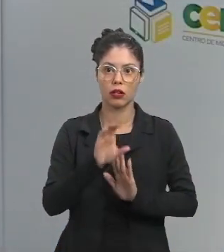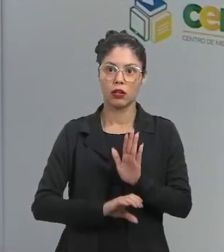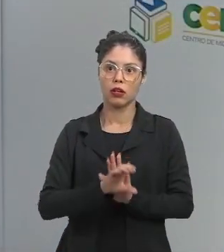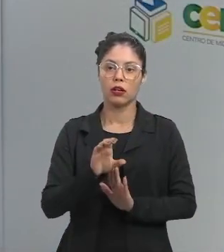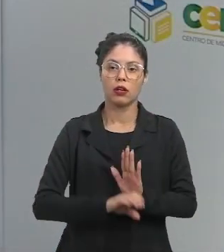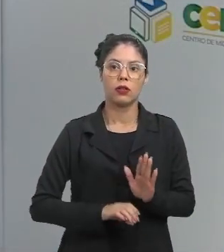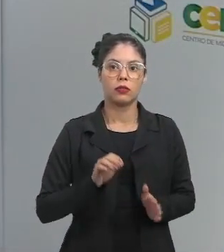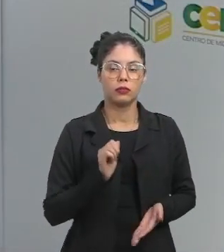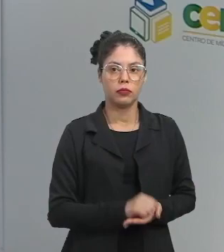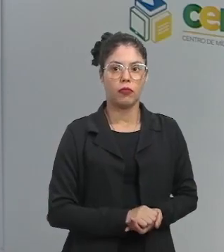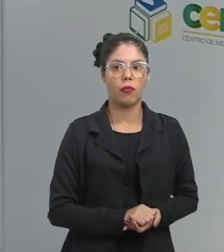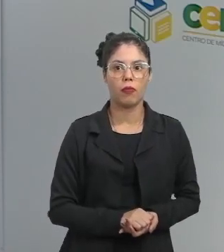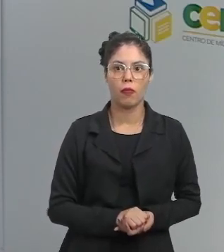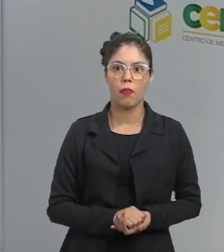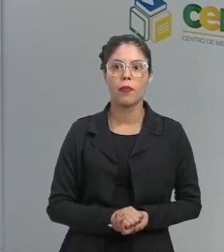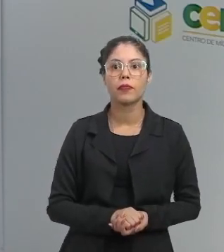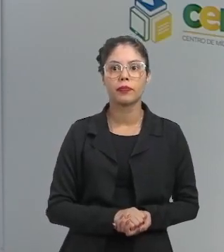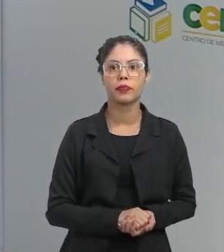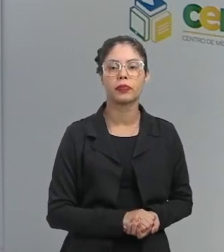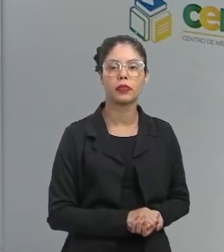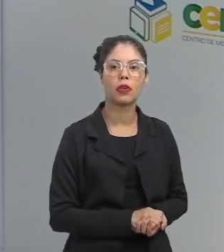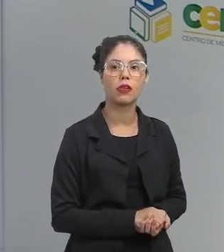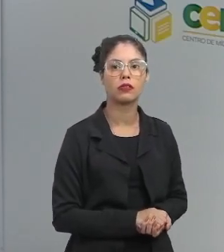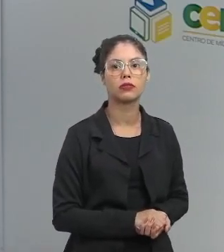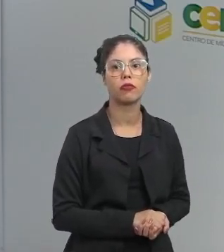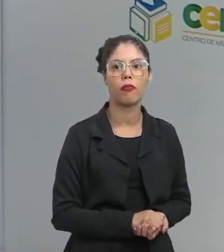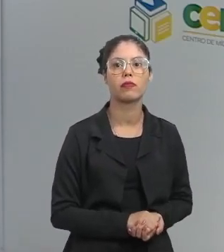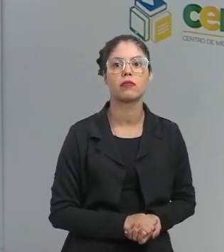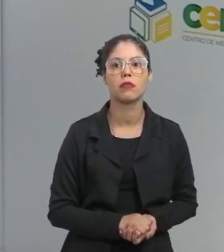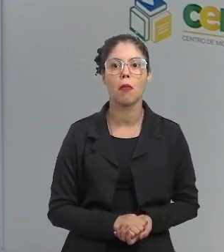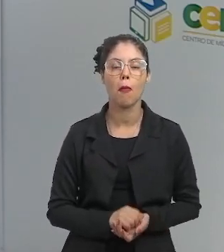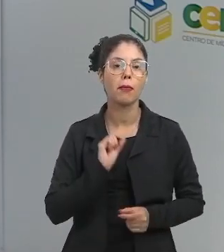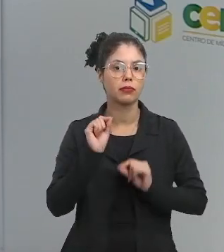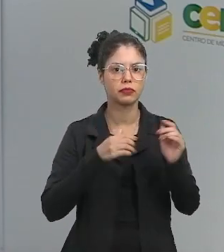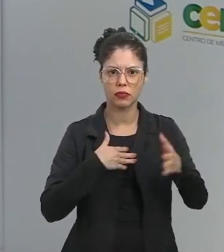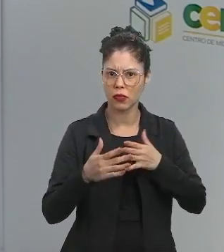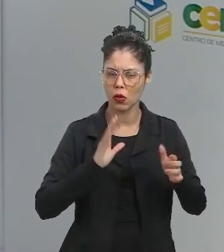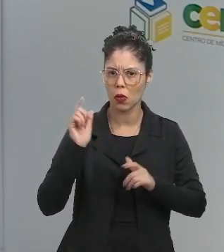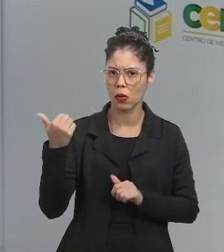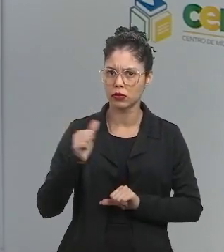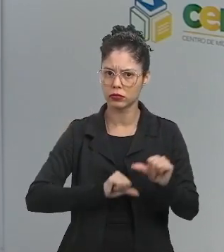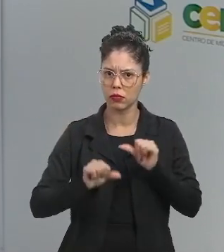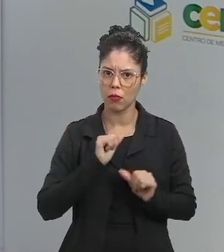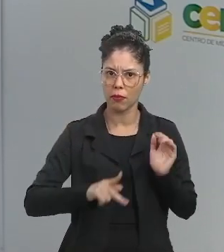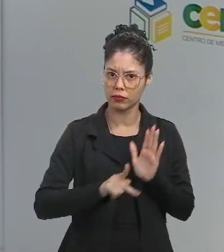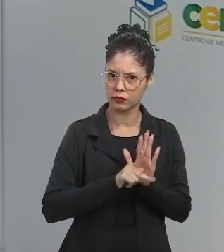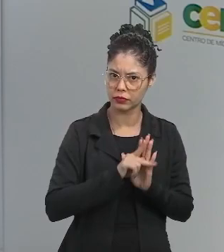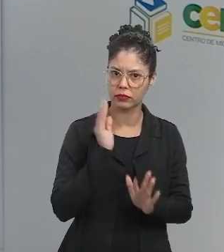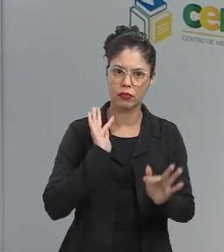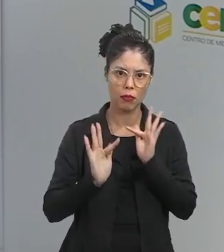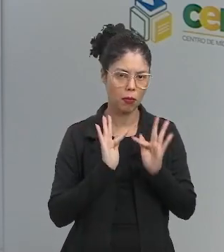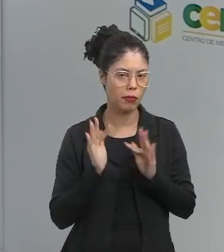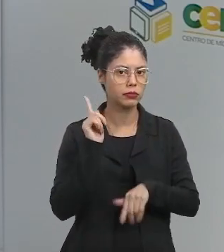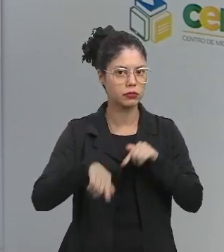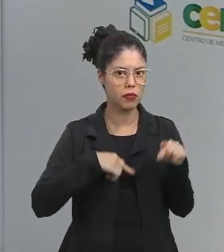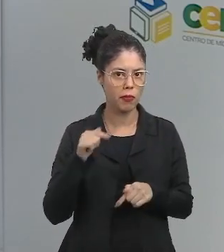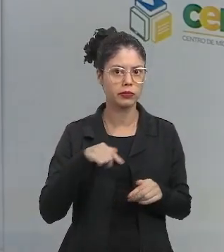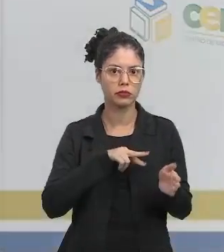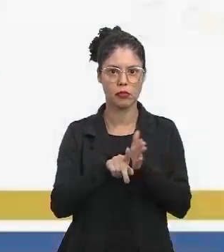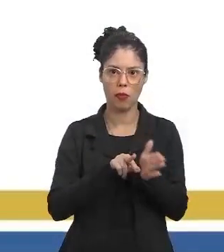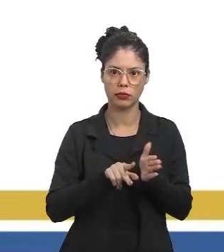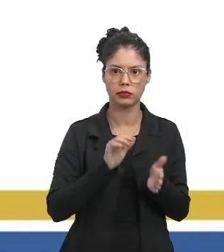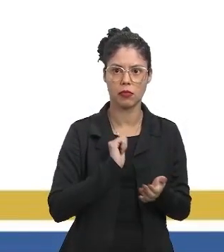eu dei aí, que eu coloquei aí para vocês, de impacto ambiental, é qualquer alteração das propriedades físicas, químicas e